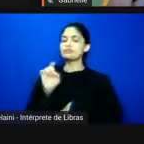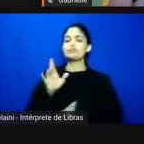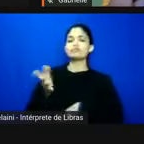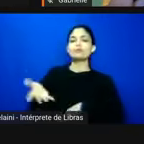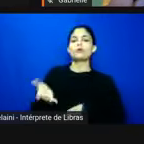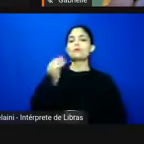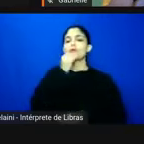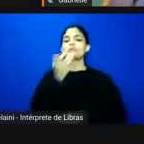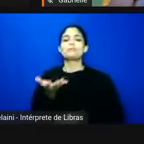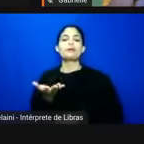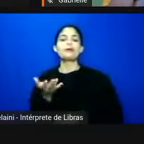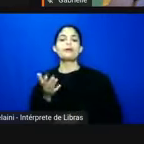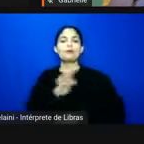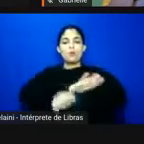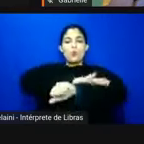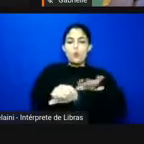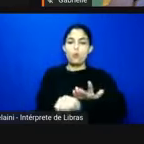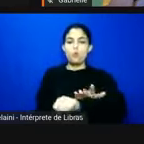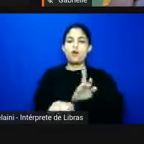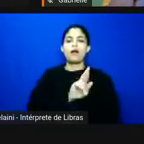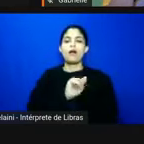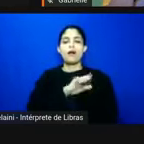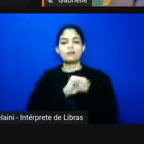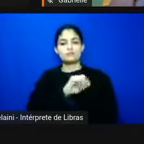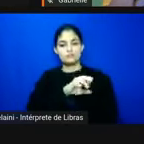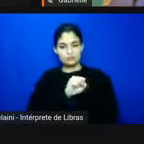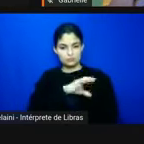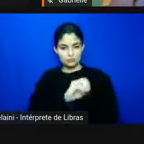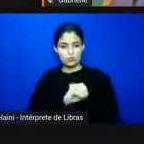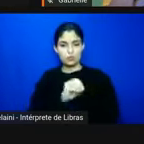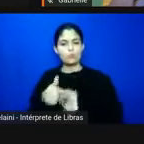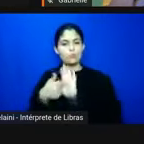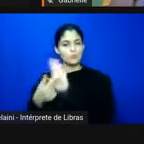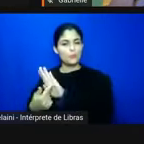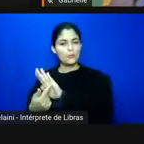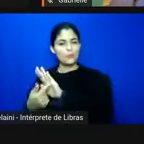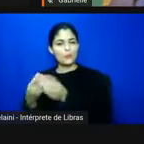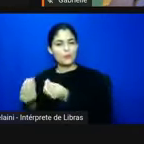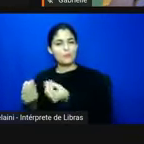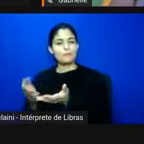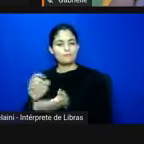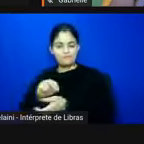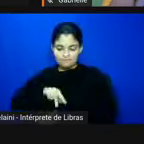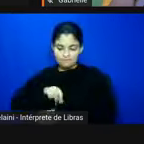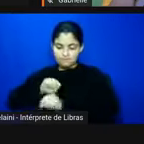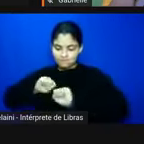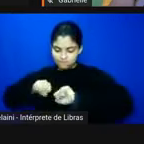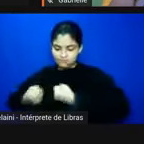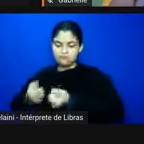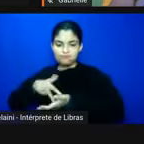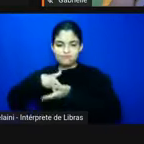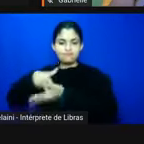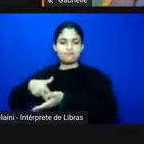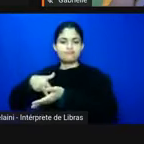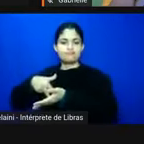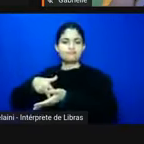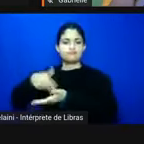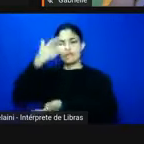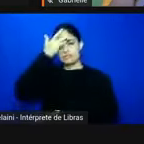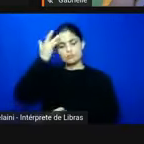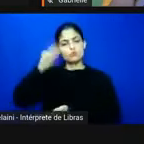do que o racismo tentava dar a medida delas para essas pessoas essas pessoas se